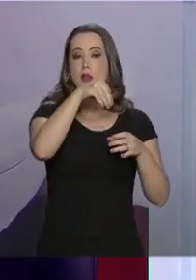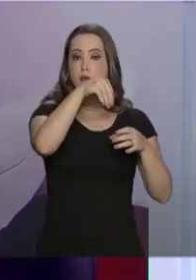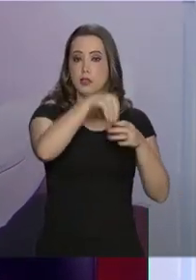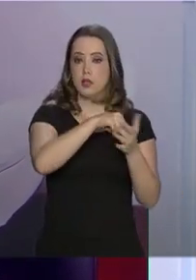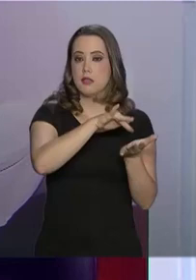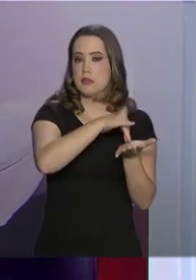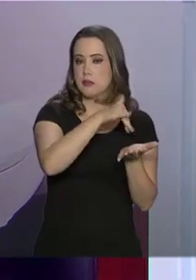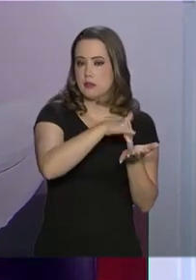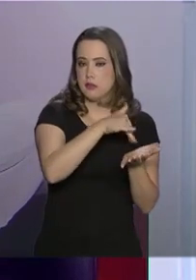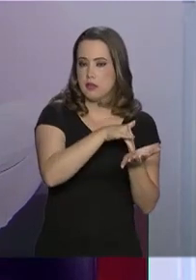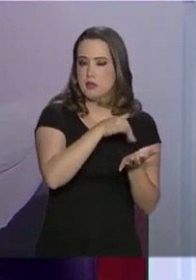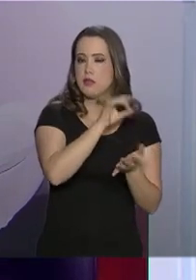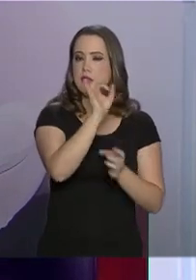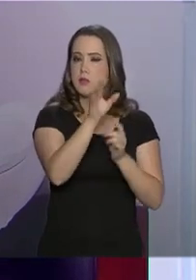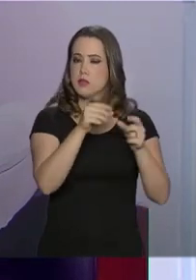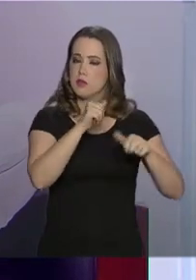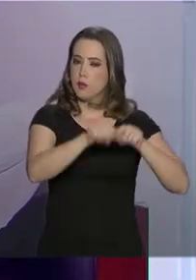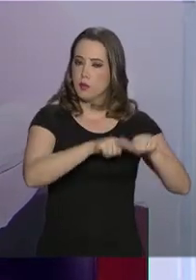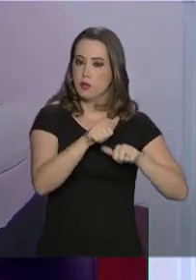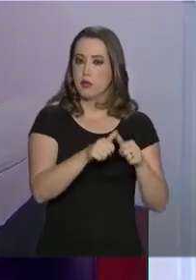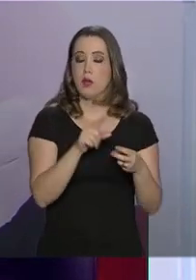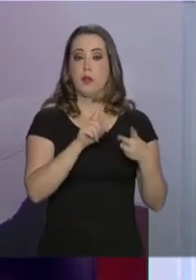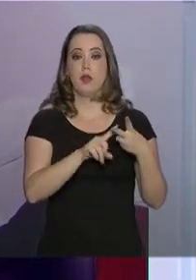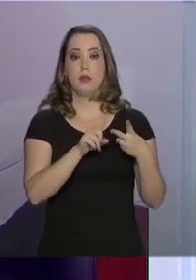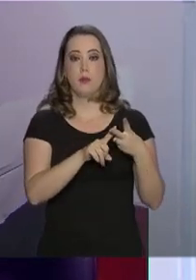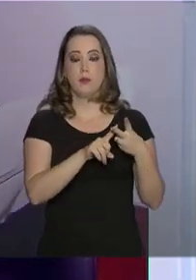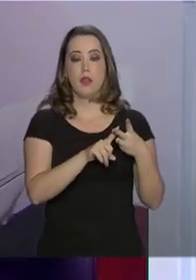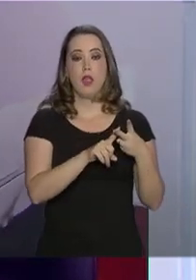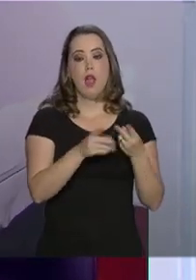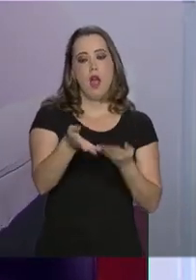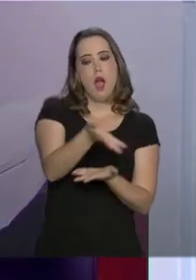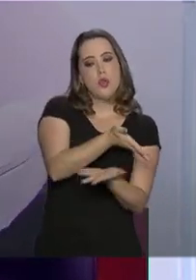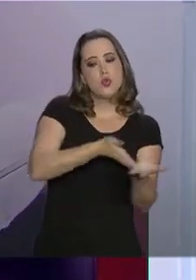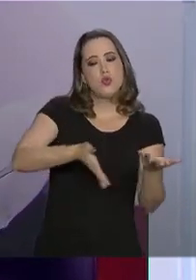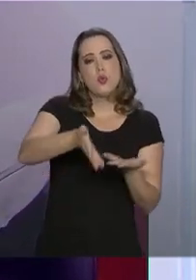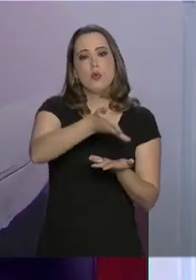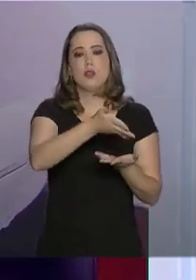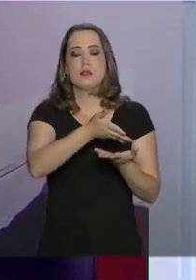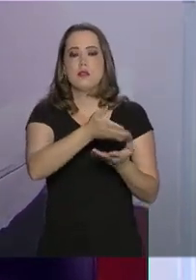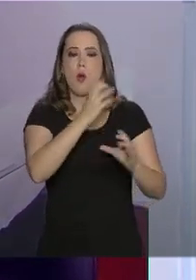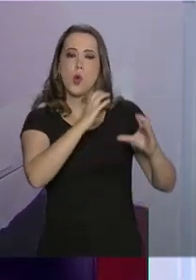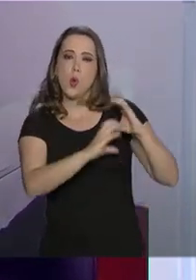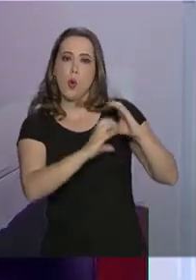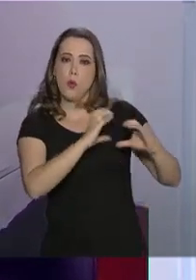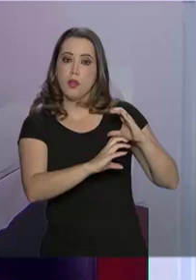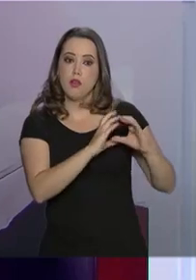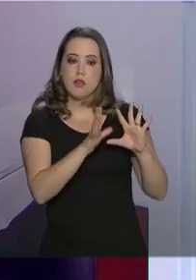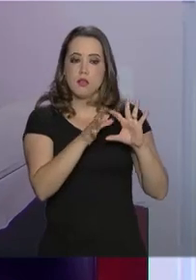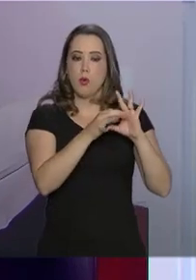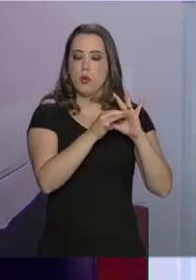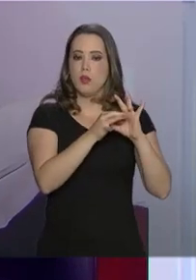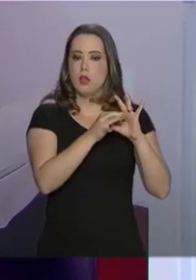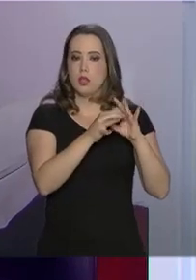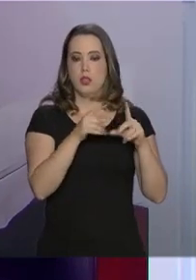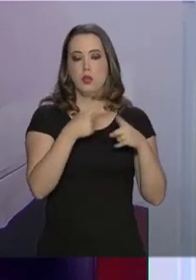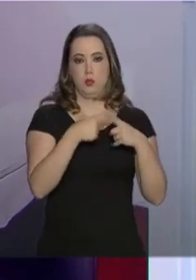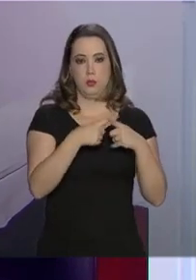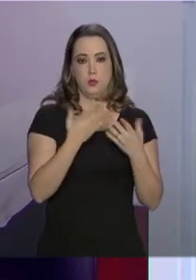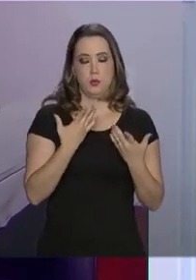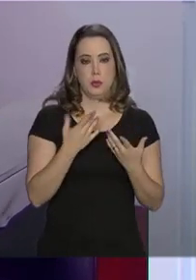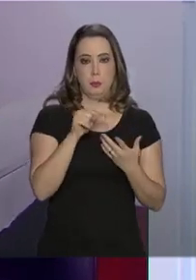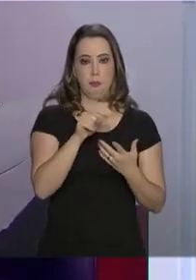a Secretaria de Articulação e Comunicação, no sentido de considerar a articulação como um trabalho de